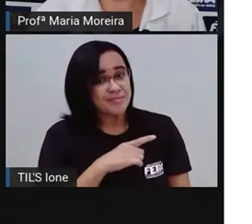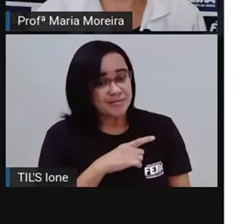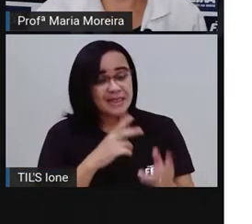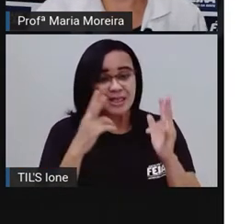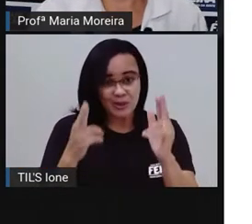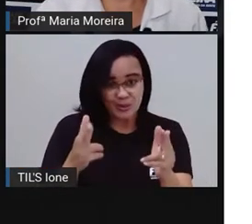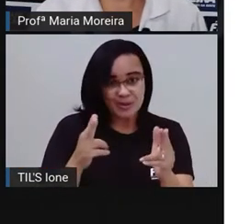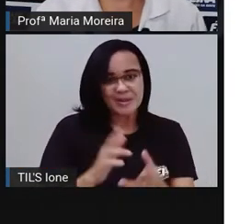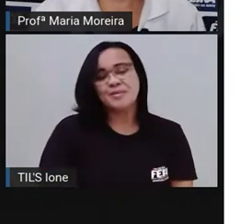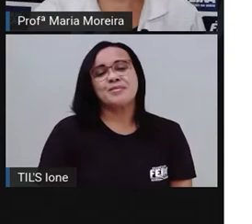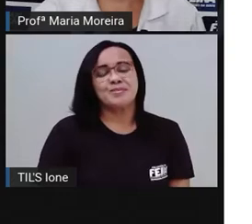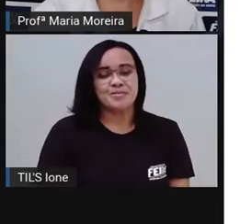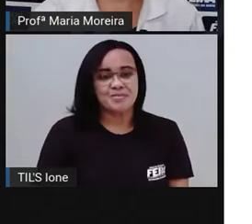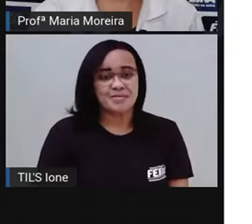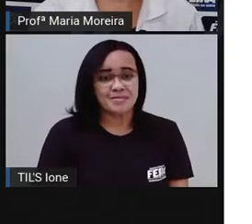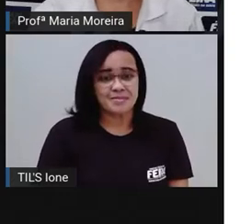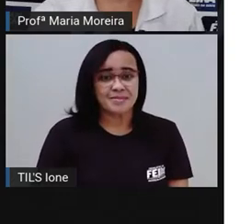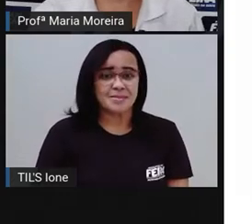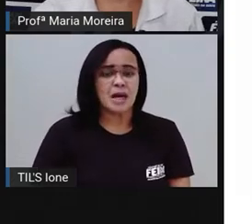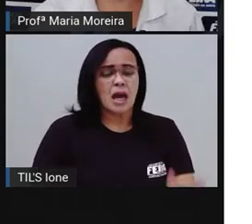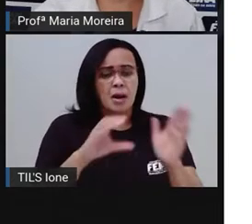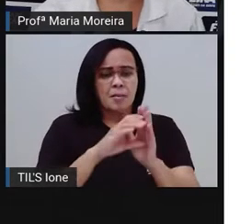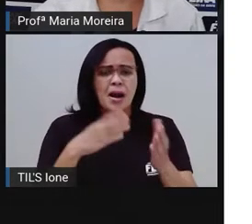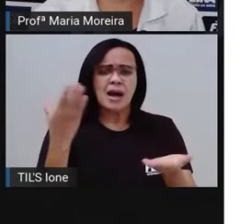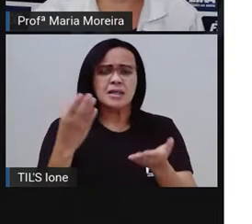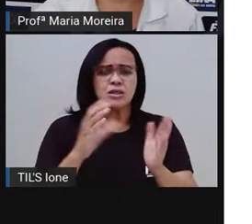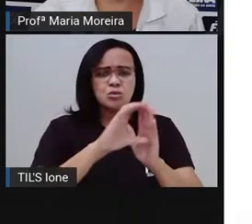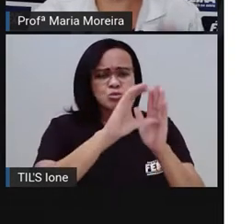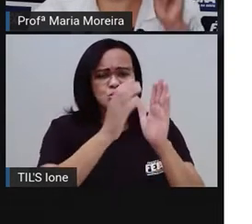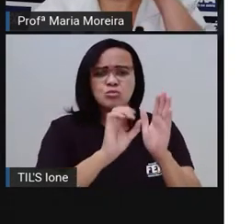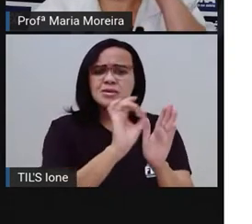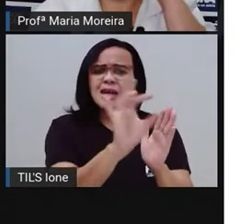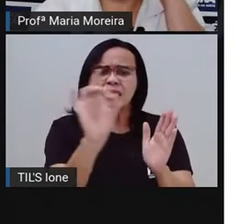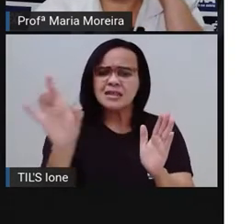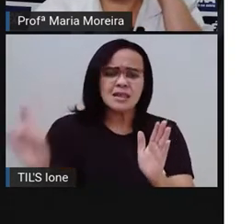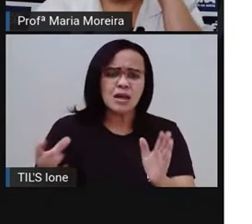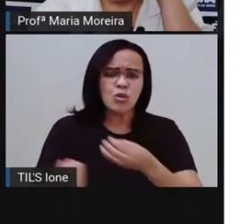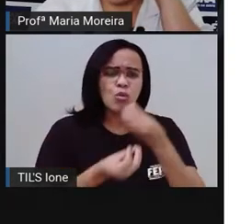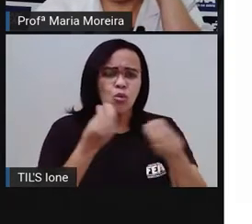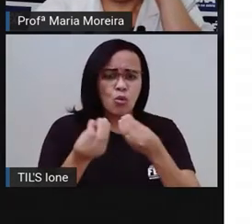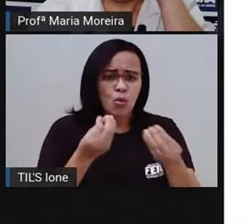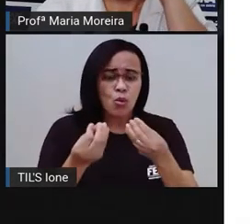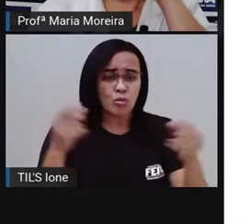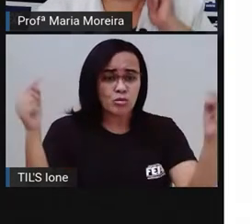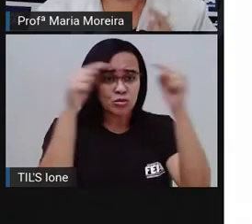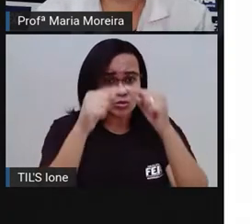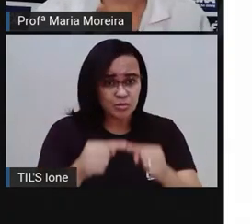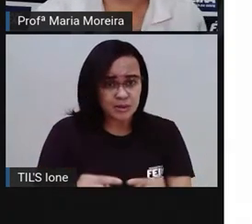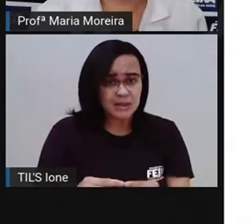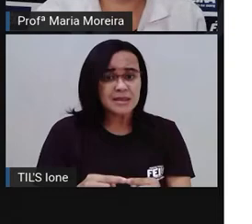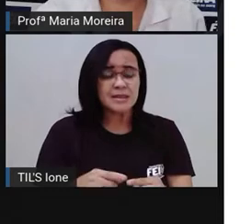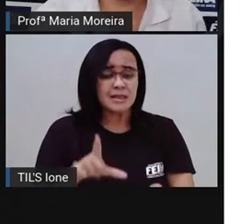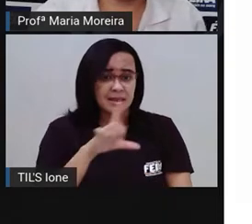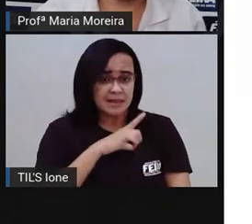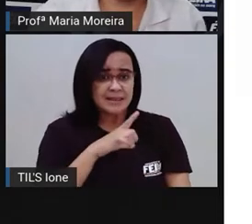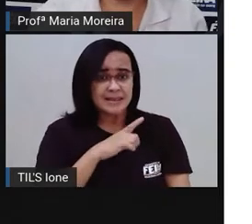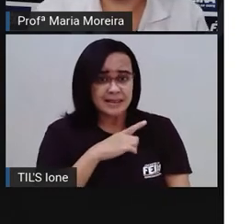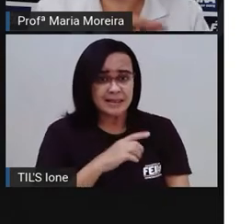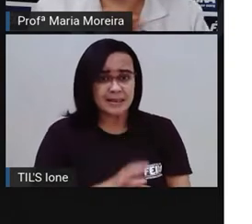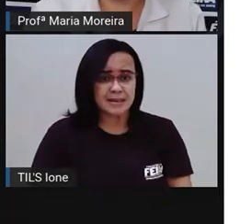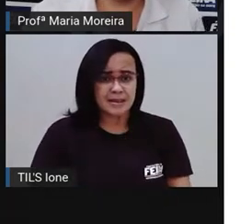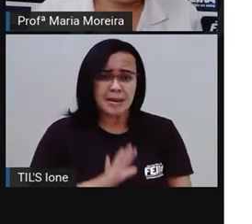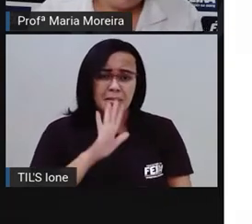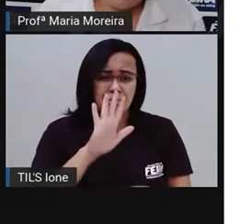Pois é. E, né? São classificados de acordo com a função que exerce e a sua tonicidade. Mas essa função que exerce